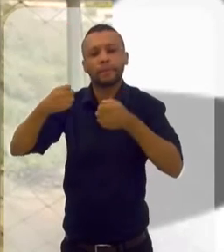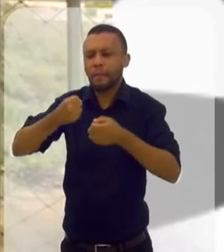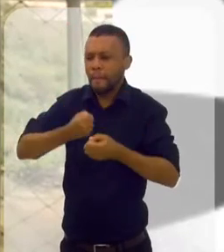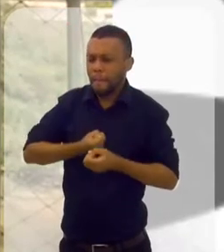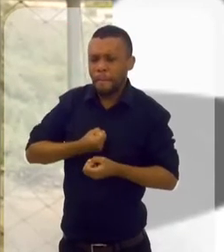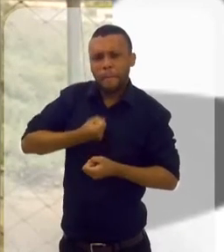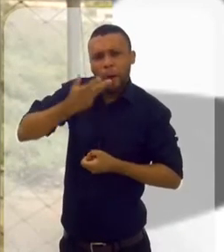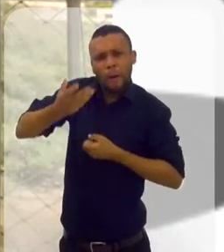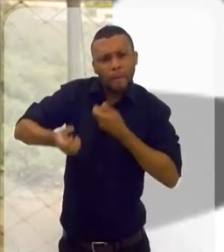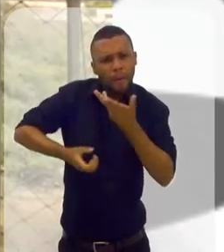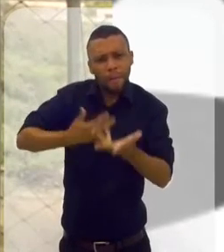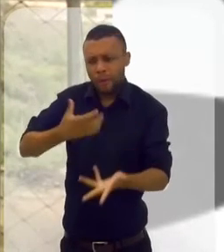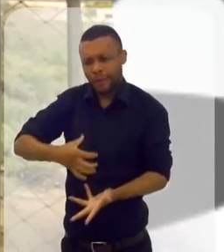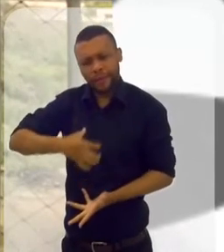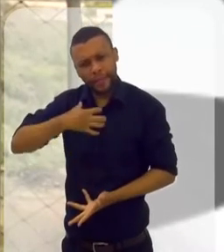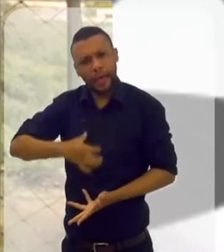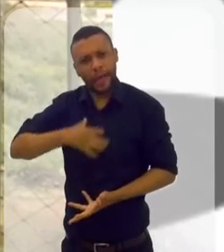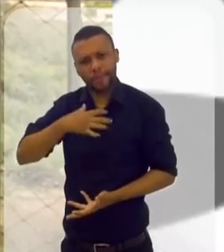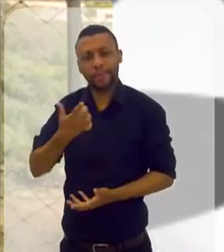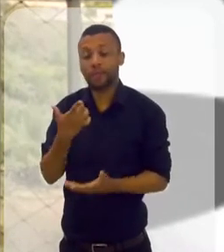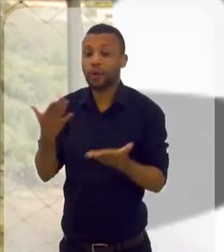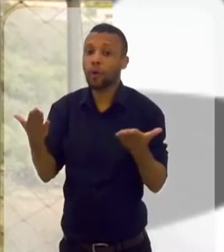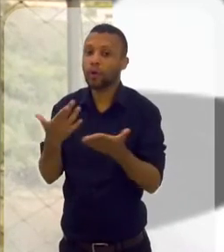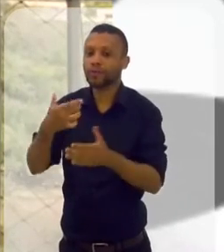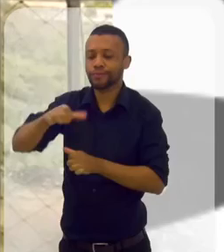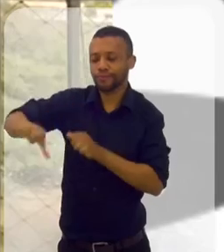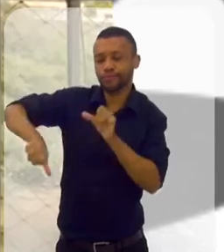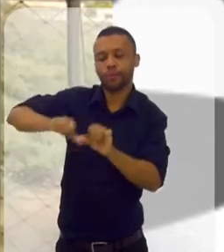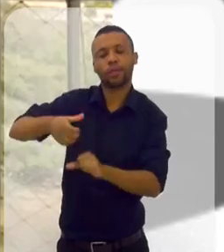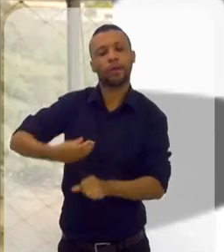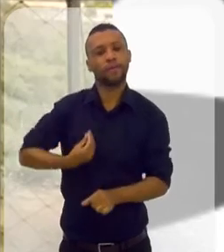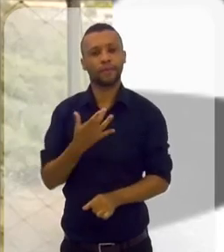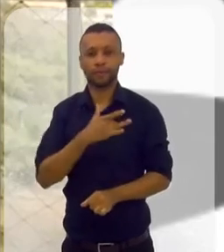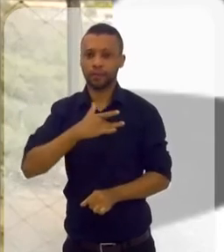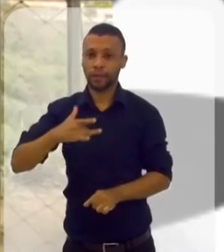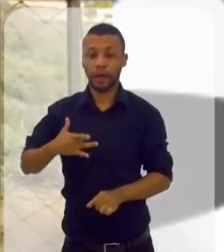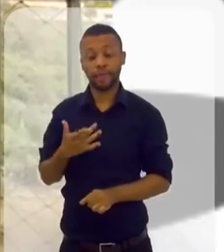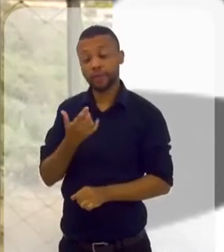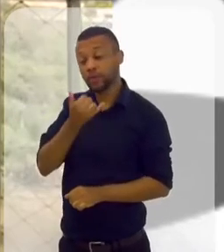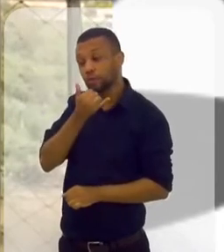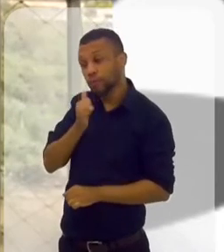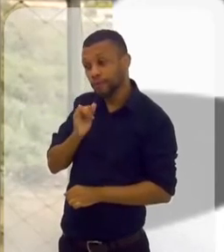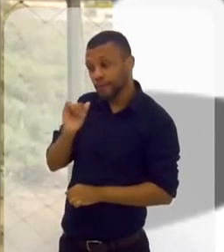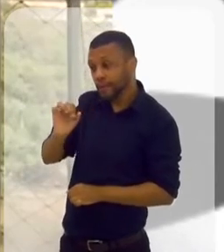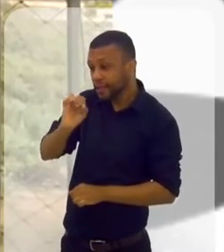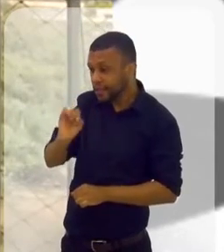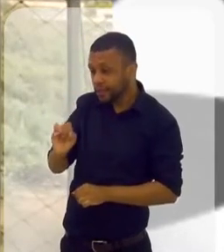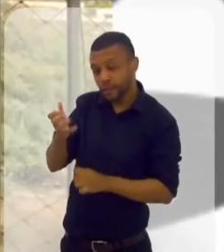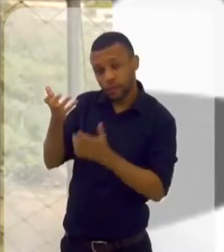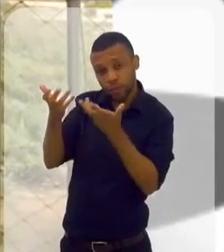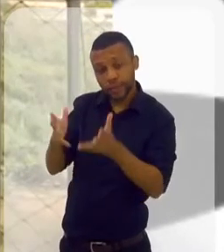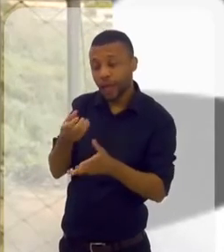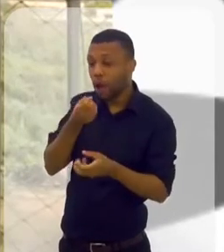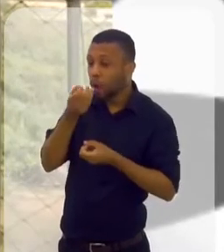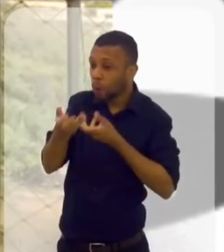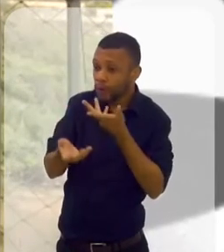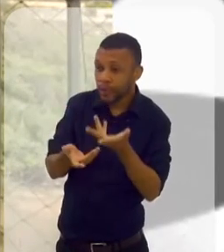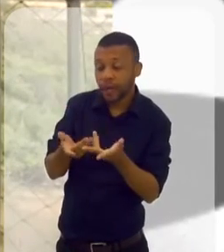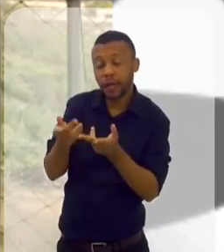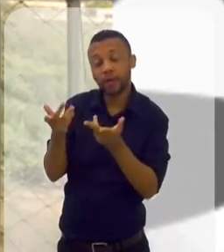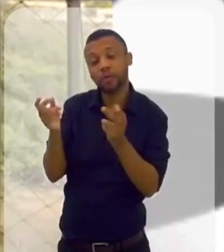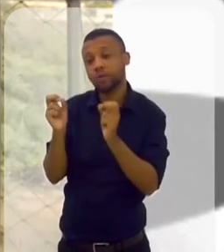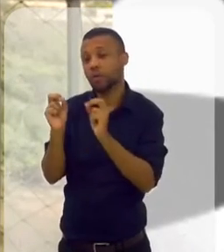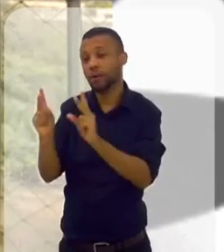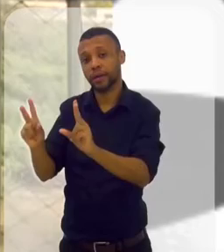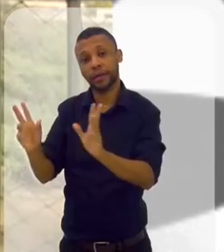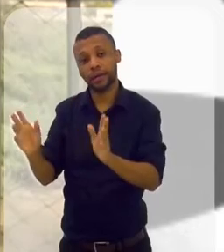descarregar essa raiva para que hoje ele tivesse uma vida mais saudável. Então, quando eu falei para ele, se você não quiser contar, você não conta, mas pode ser